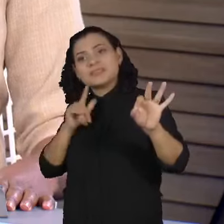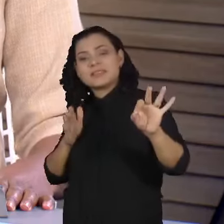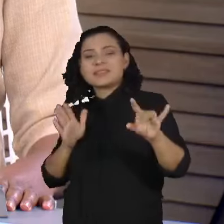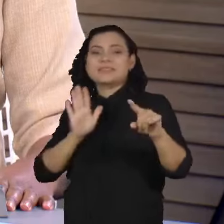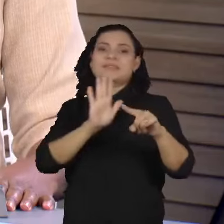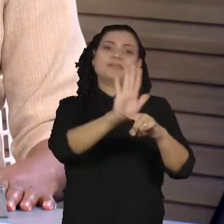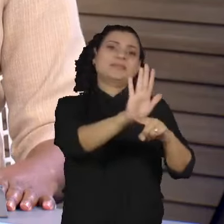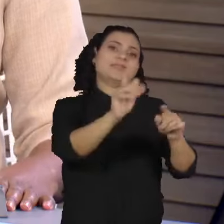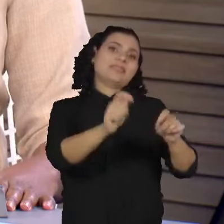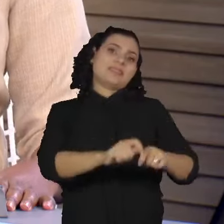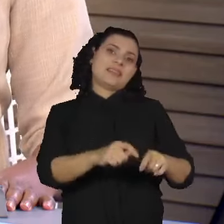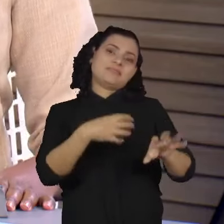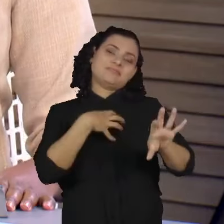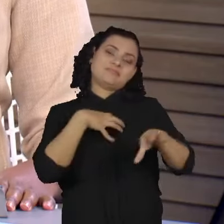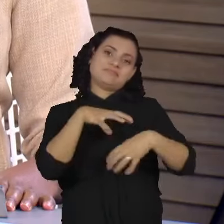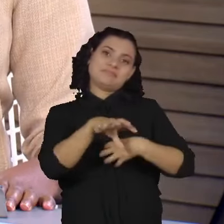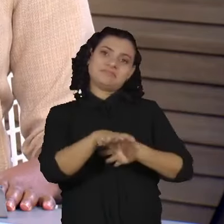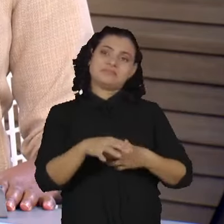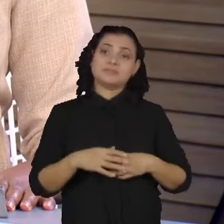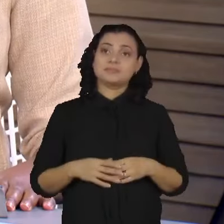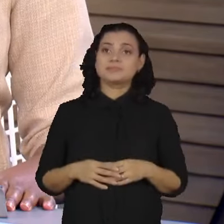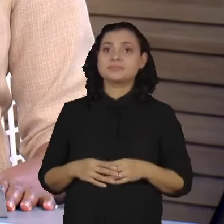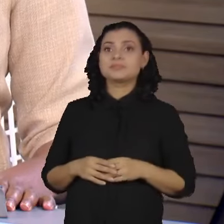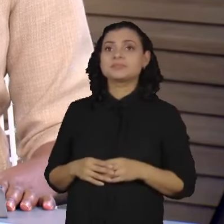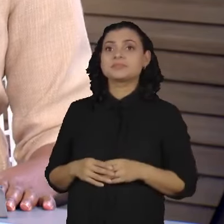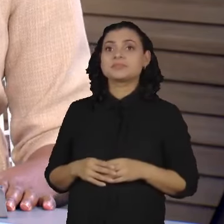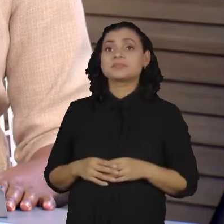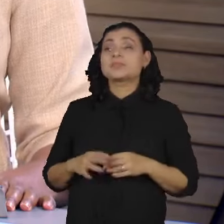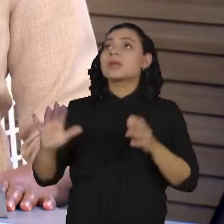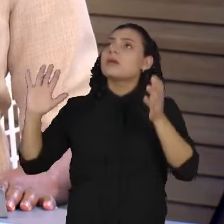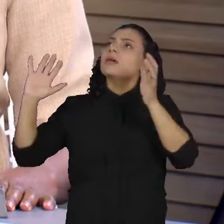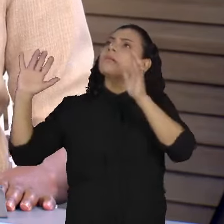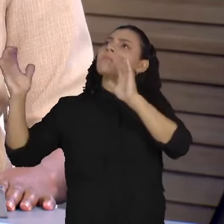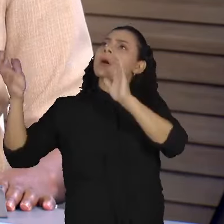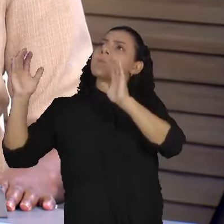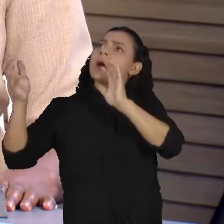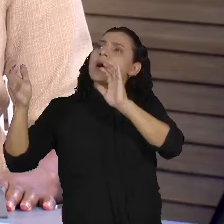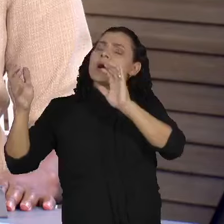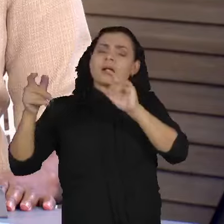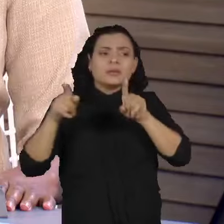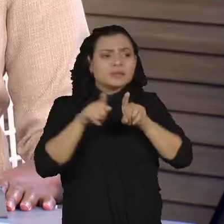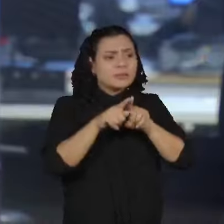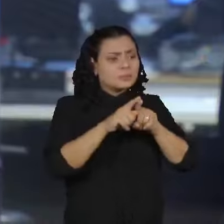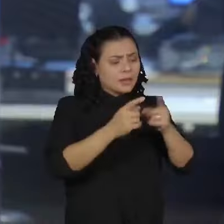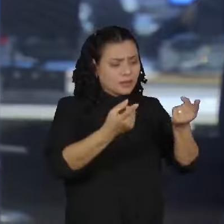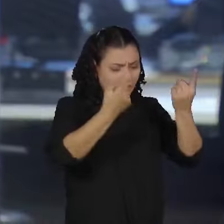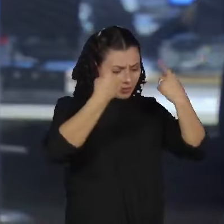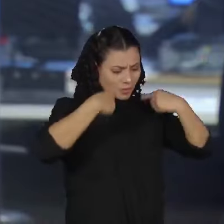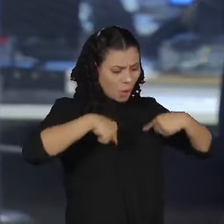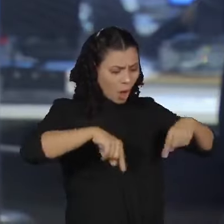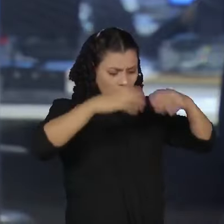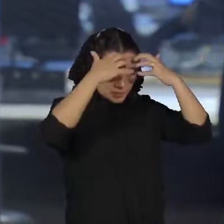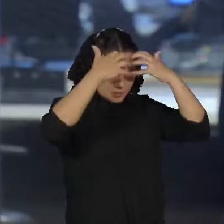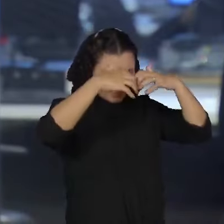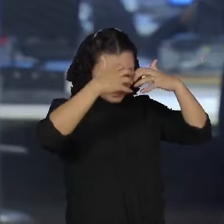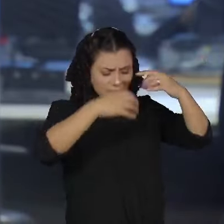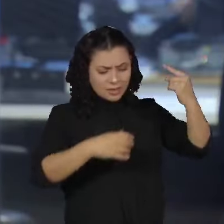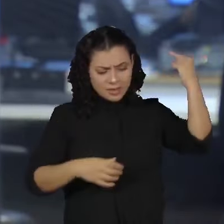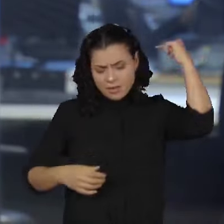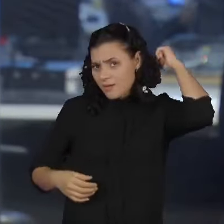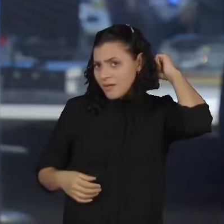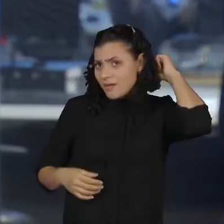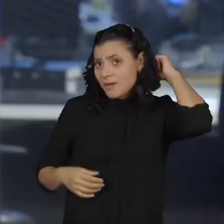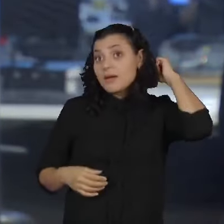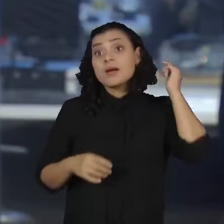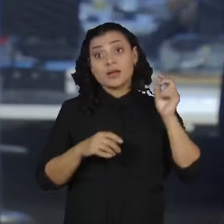Qual a relação entre as mudanças climáticas e os distúrbios do sistema nervoso? Um estudo da Universidade Imperial